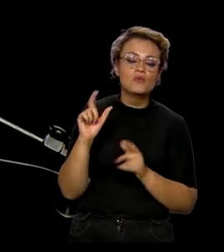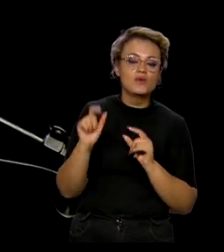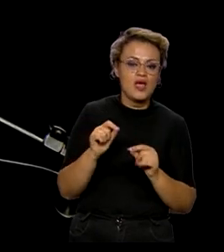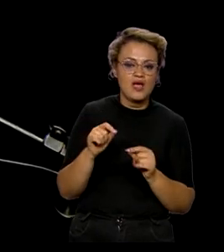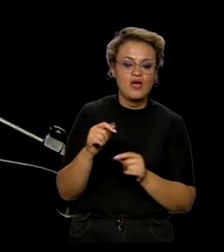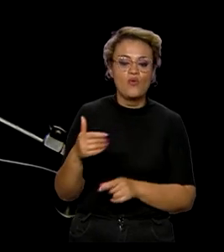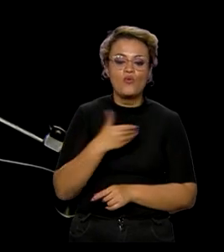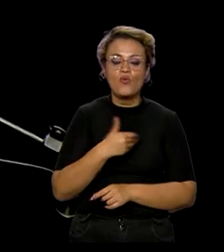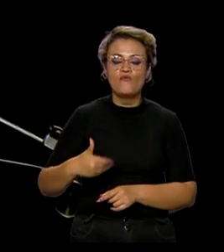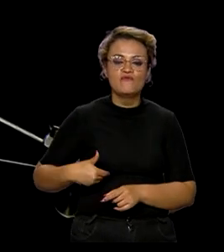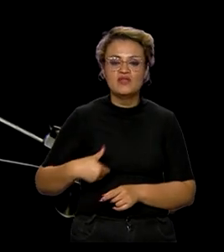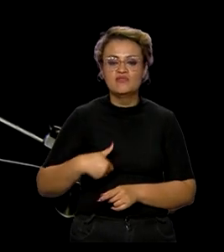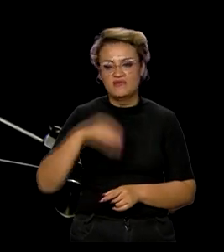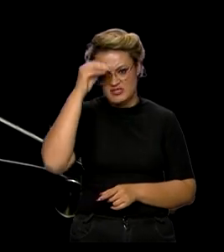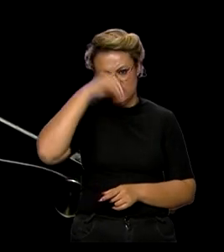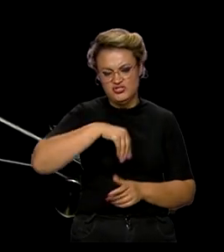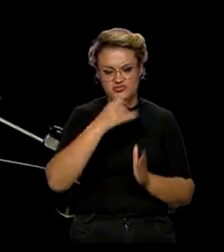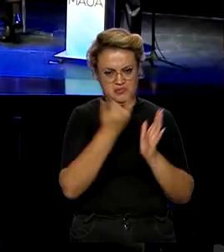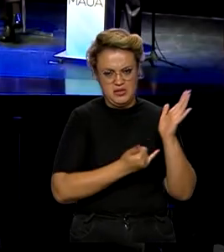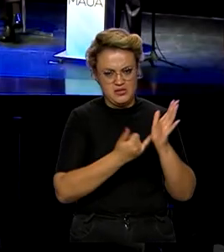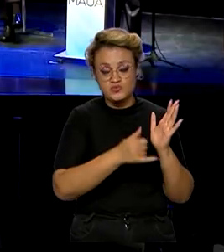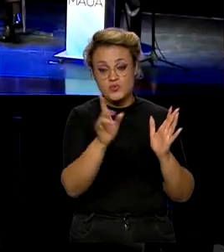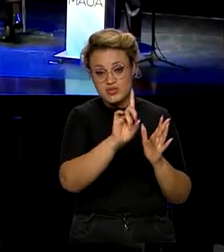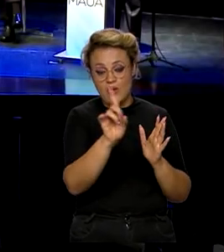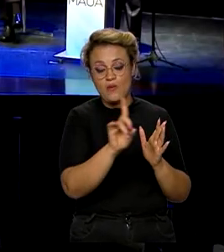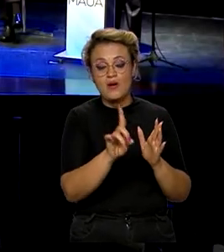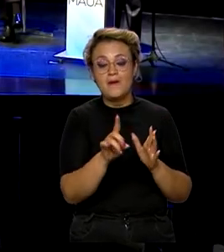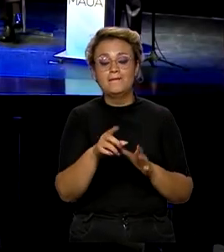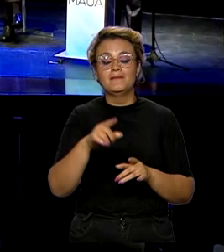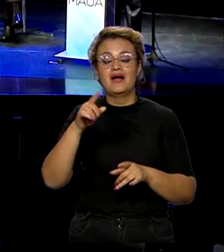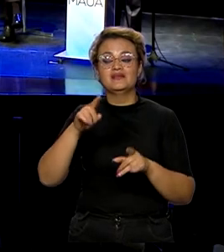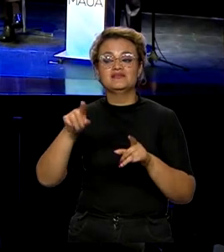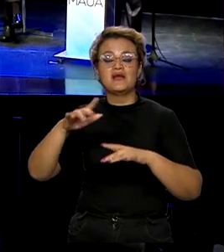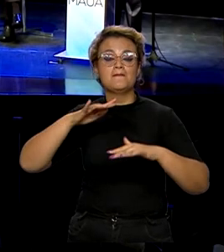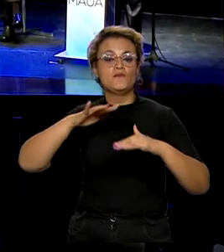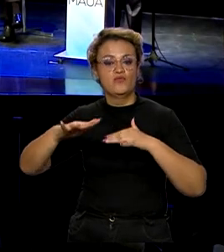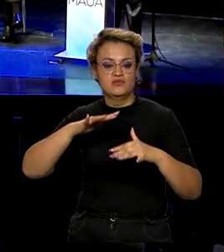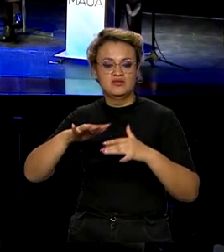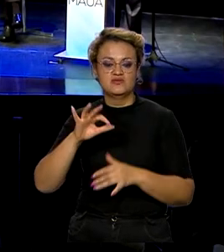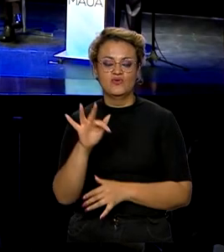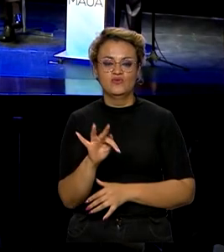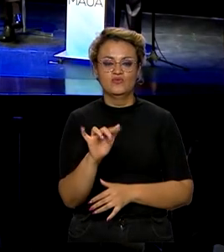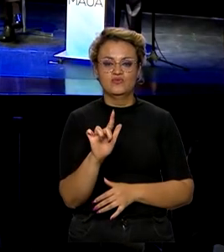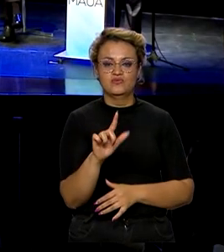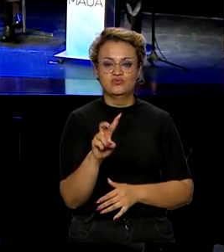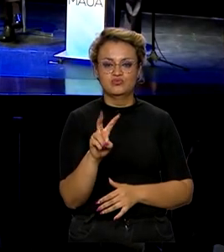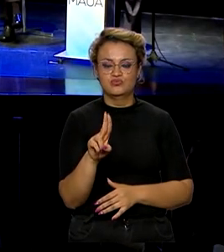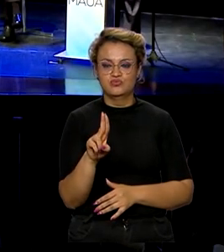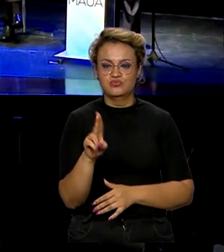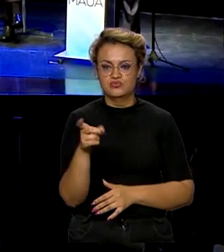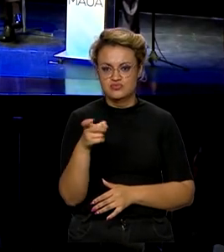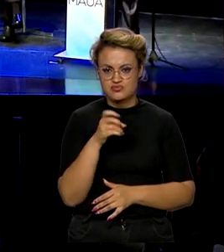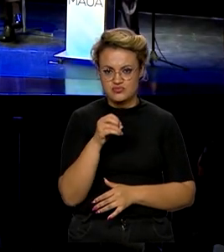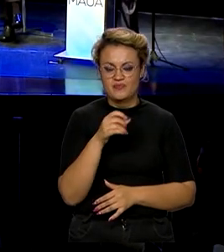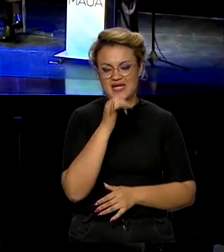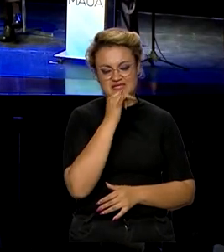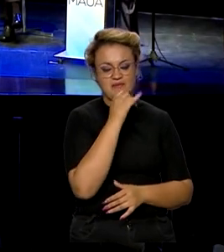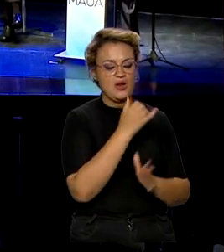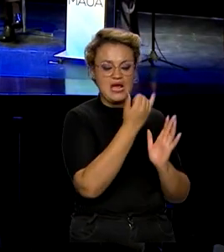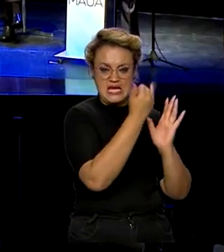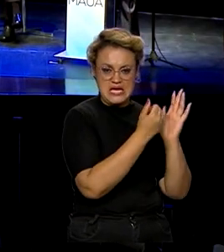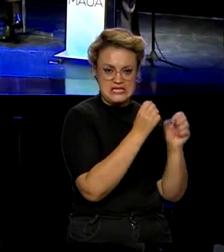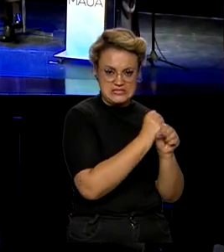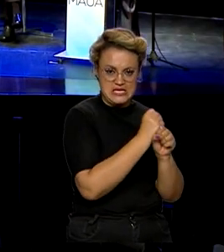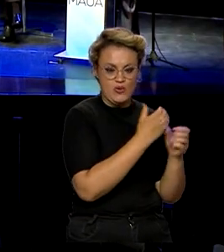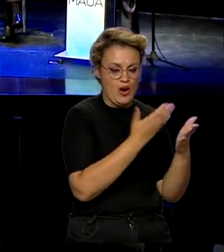governo não vai abrir mão do imposto, mas ele abre mão do fluxo. Esse primeiro ano não paga imposto de renda e